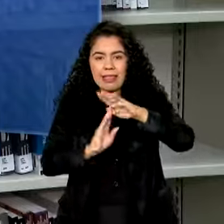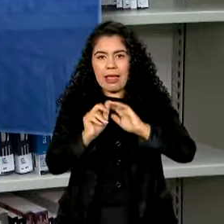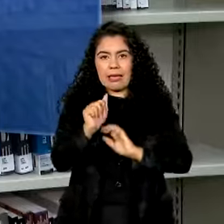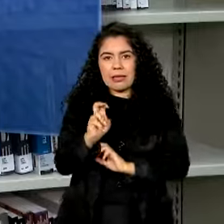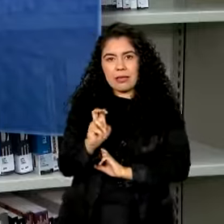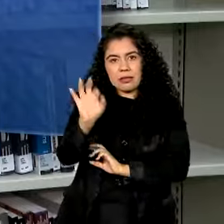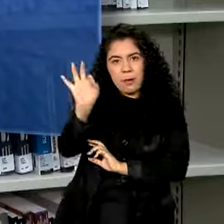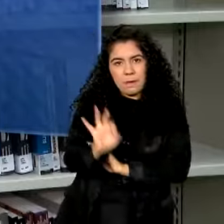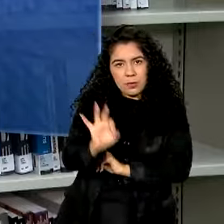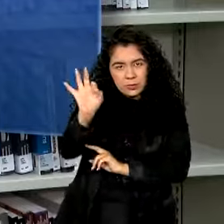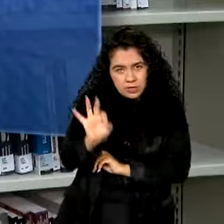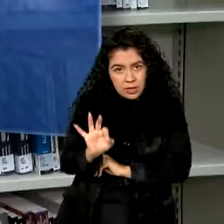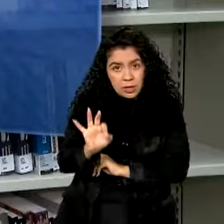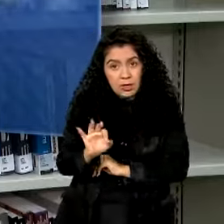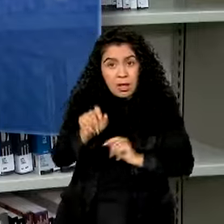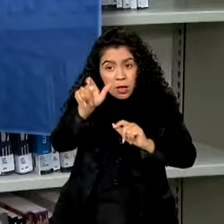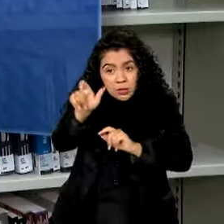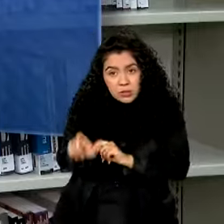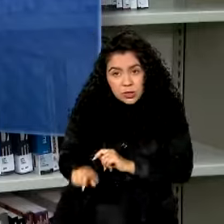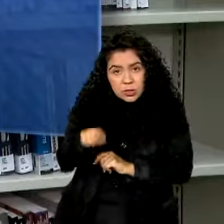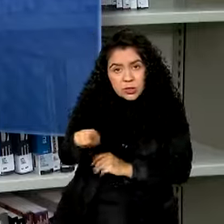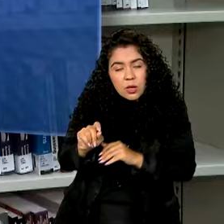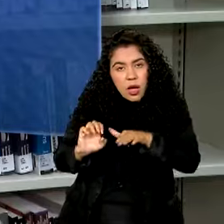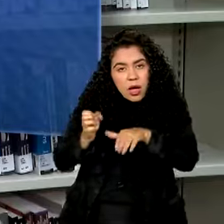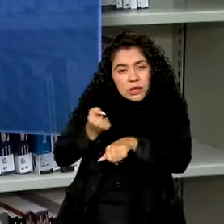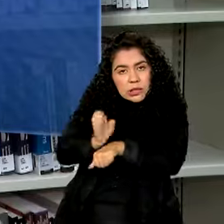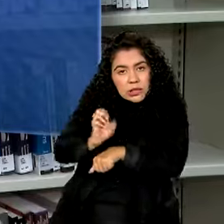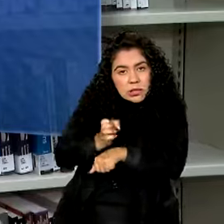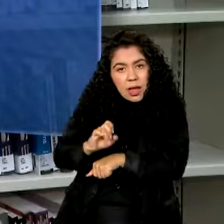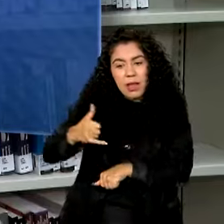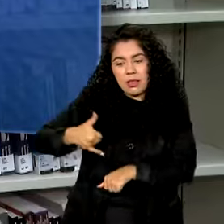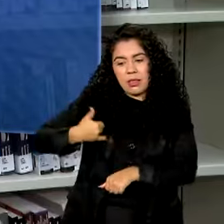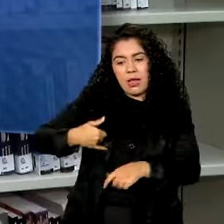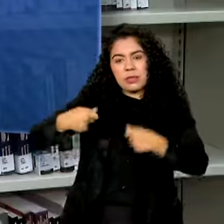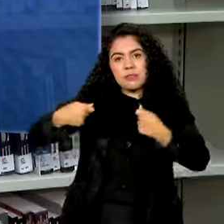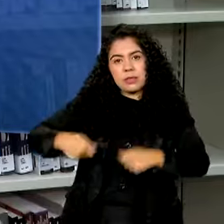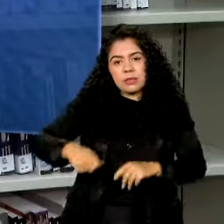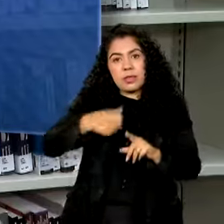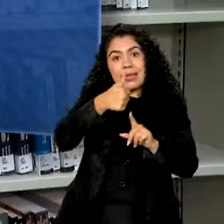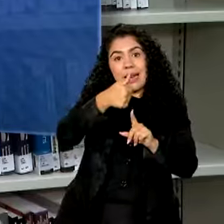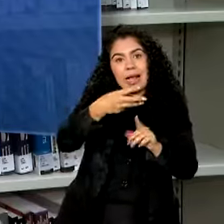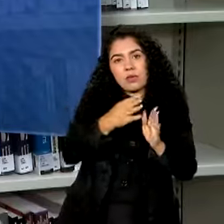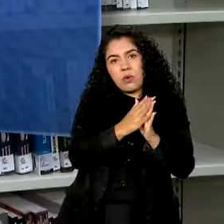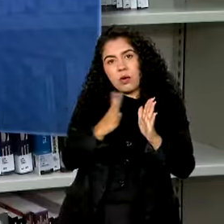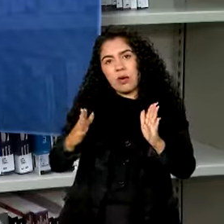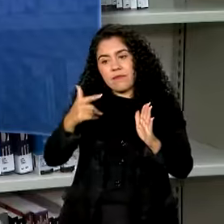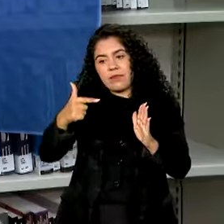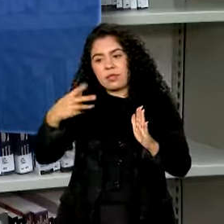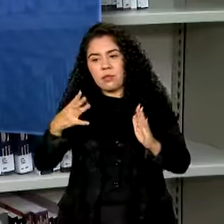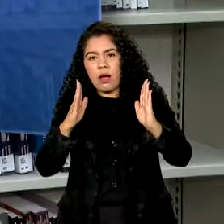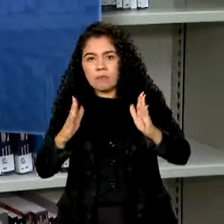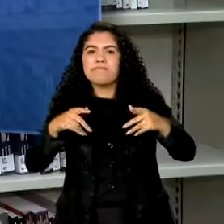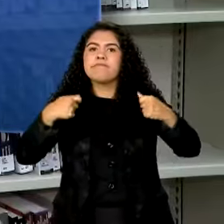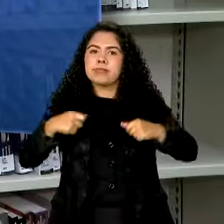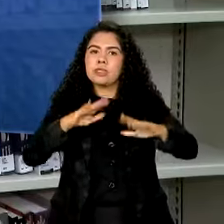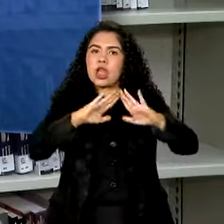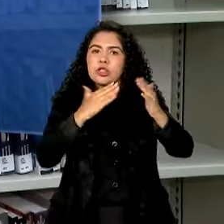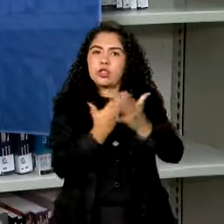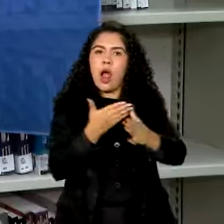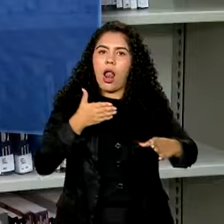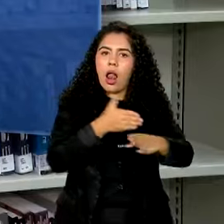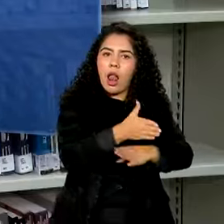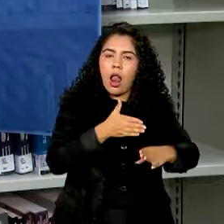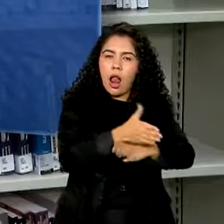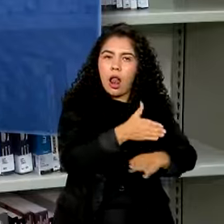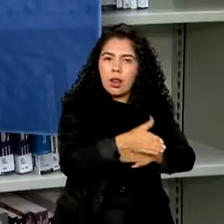funcionários. O aprendiz deve ter entre 14 e 24 anos e estar frequentando a escola. O jovem tem garantido todos